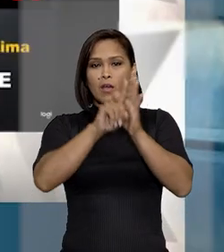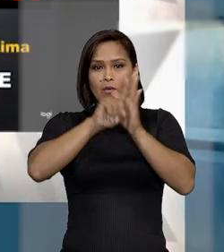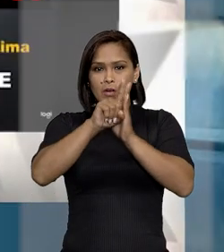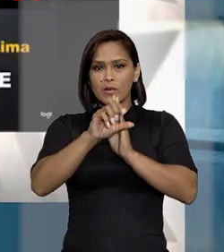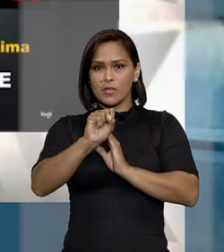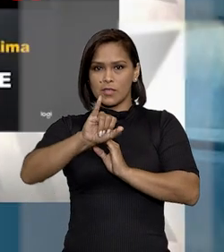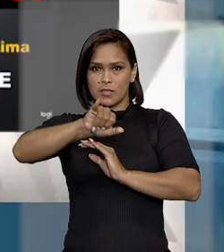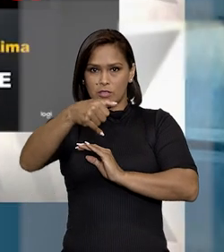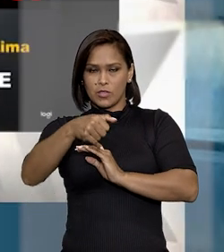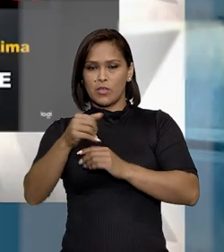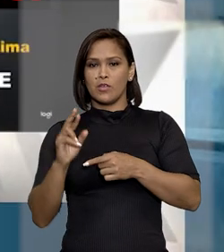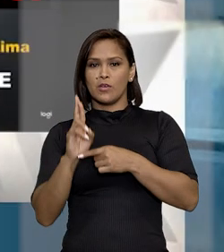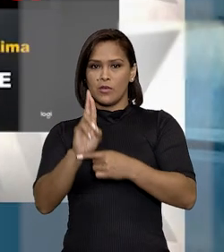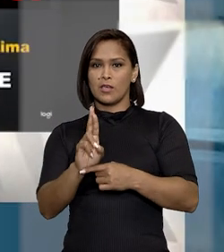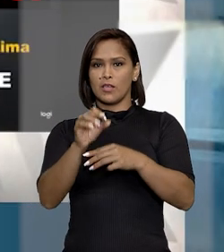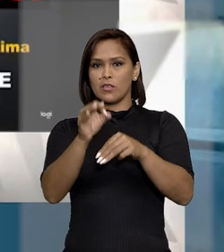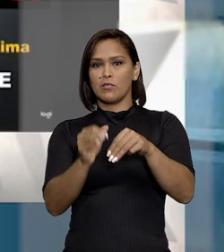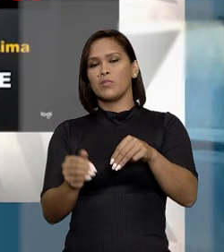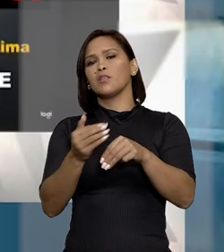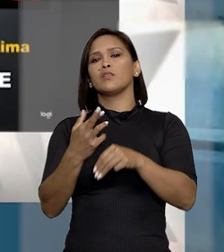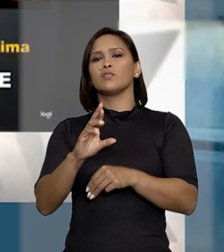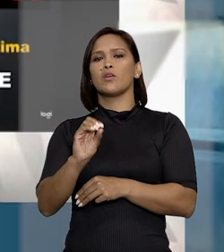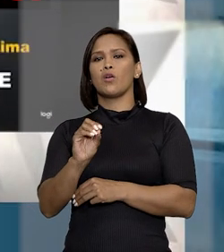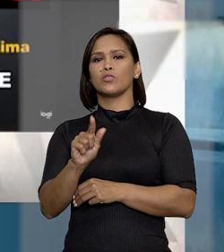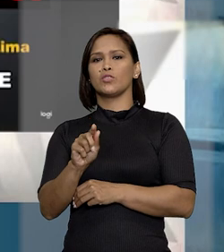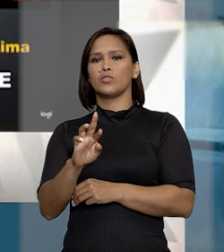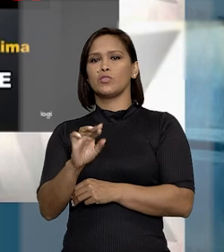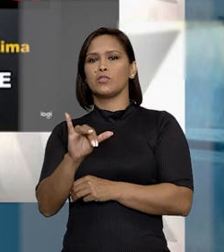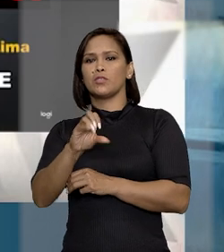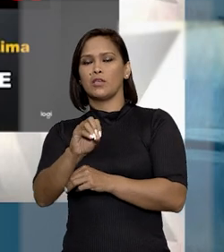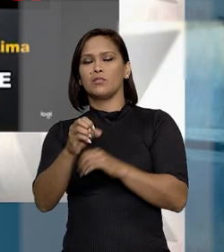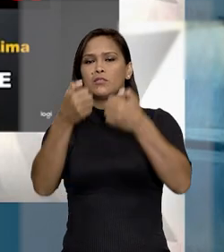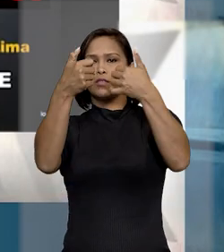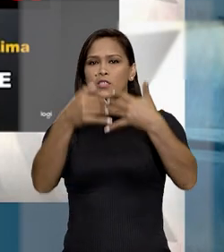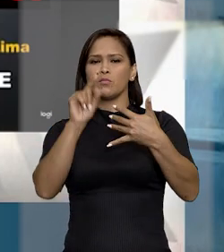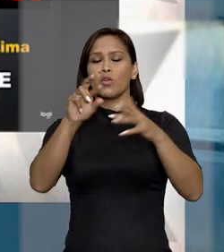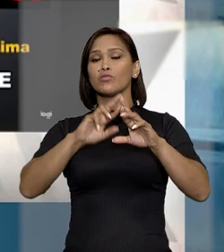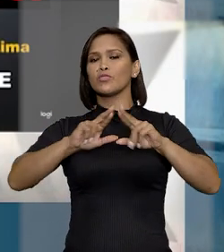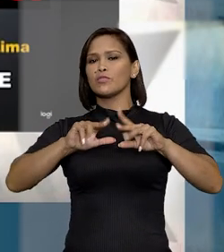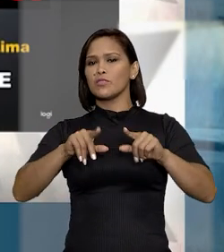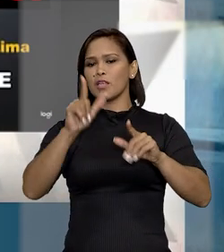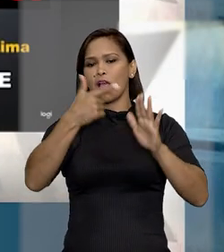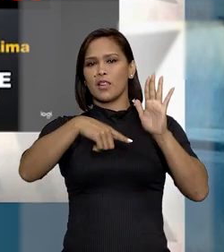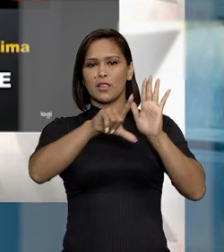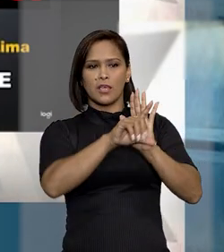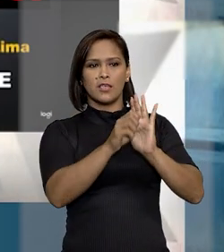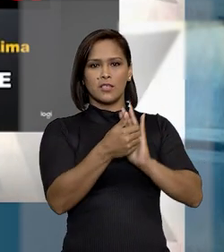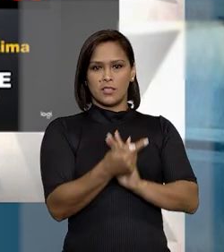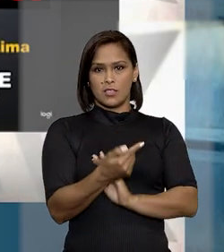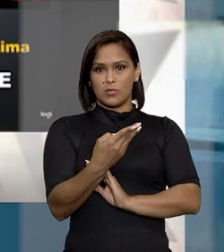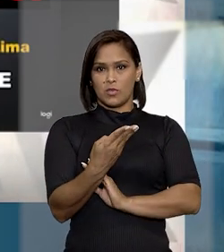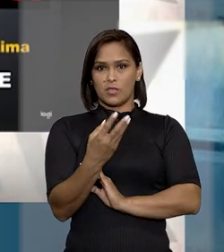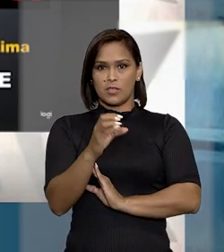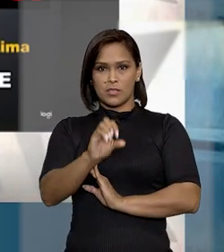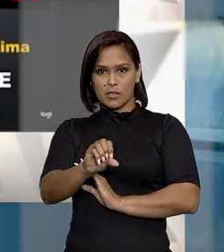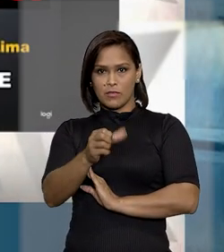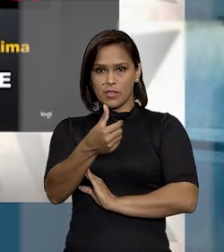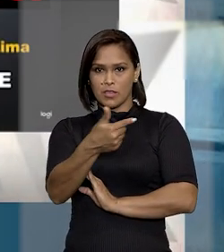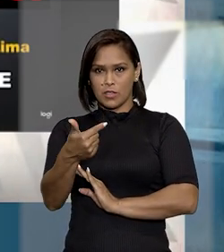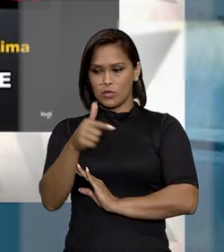Ao analisar o caso no STJ, o relator, ministro Rogério Schietti Cruz, explicou a diferença entre as leis 7